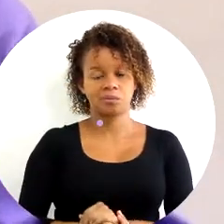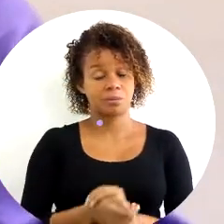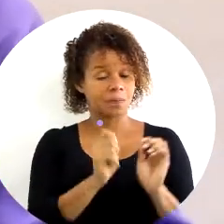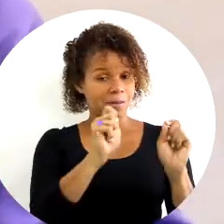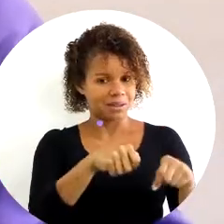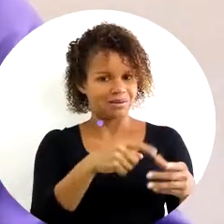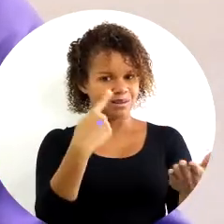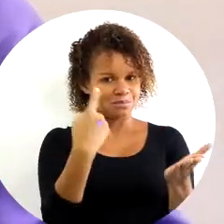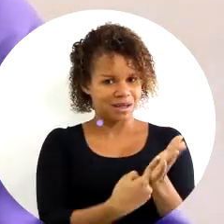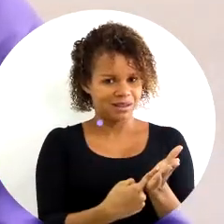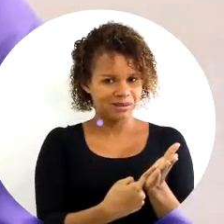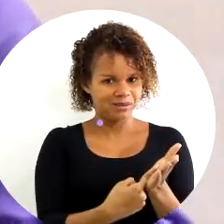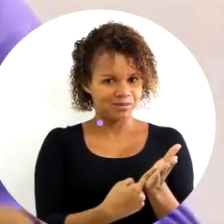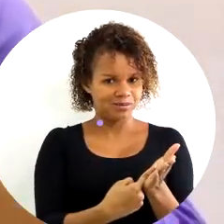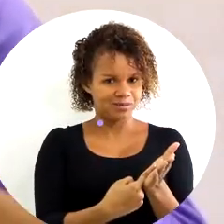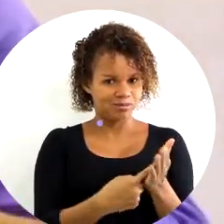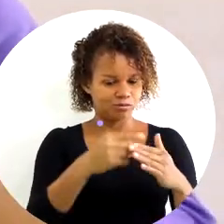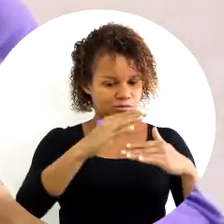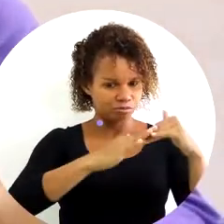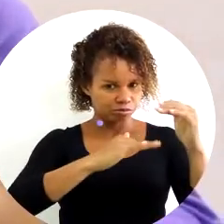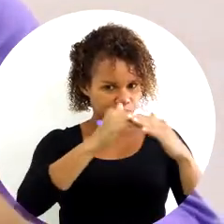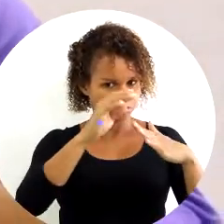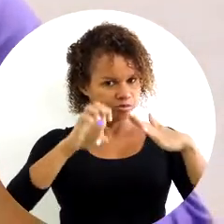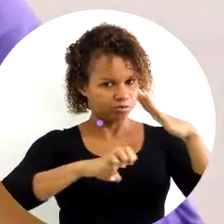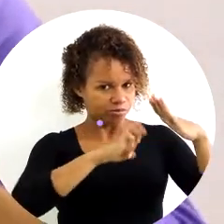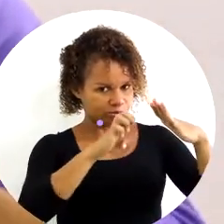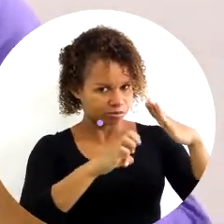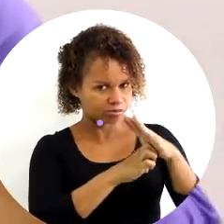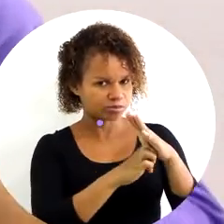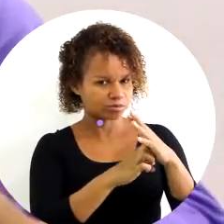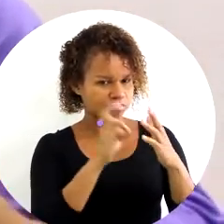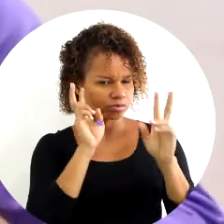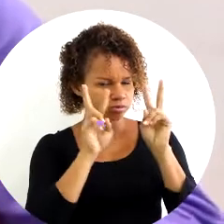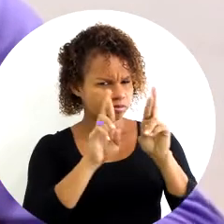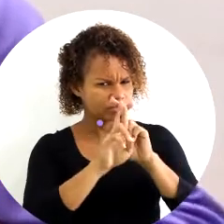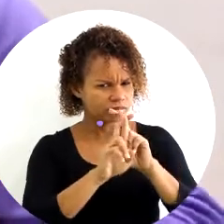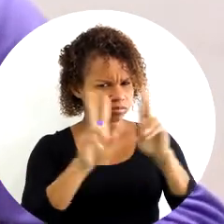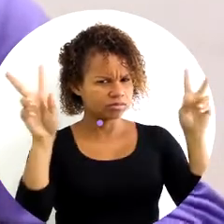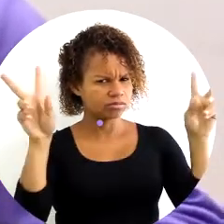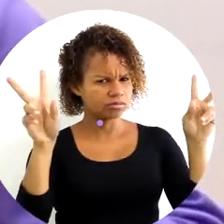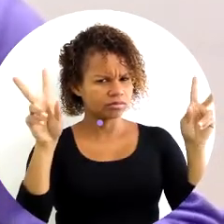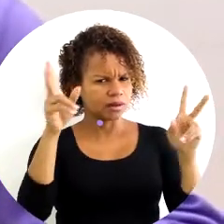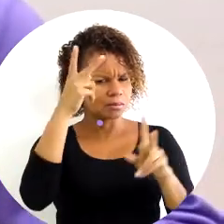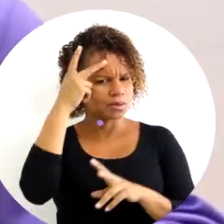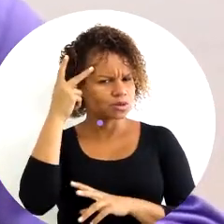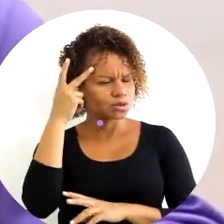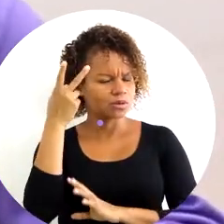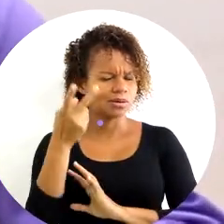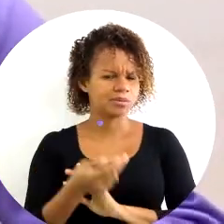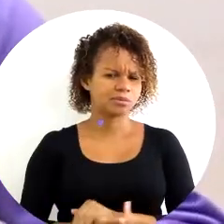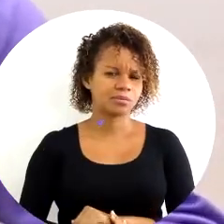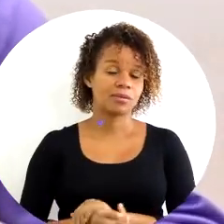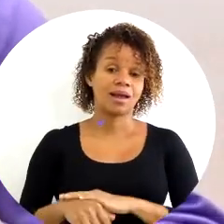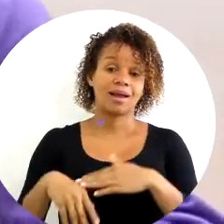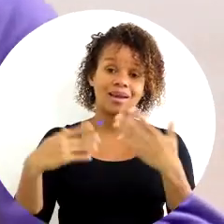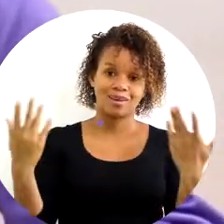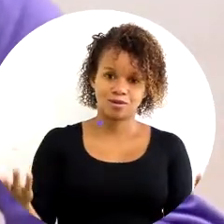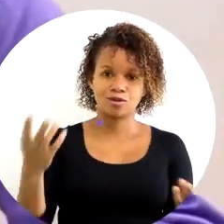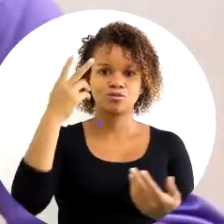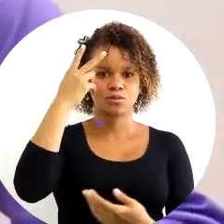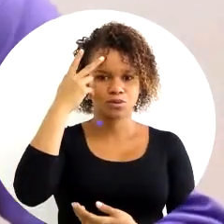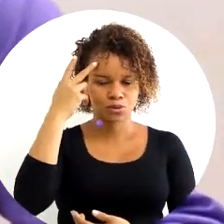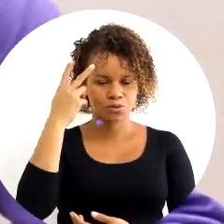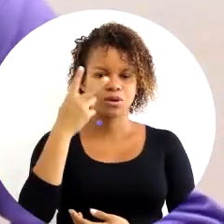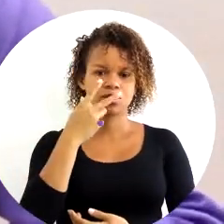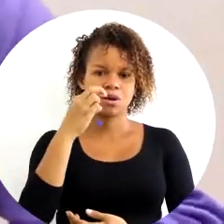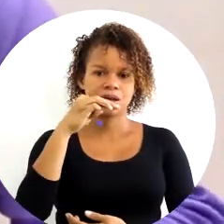competitividade vai estar marcada com a capacidade das empresas de gerarem essa diferença a partir das pessoas. Então as pessoas